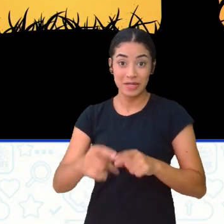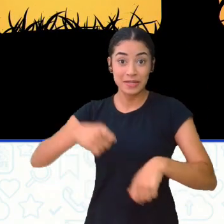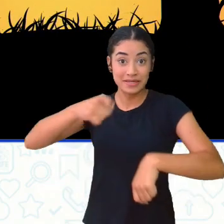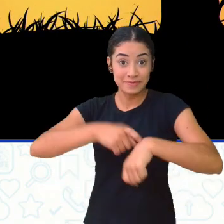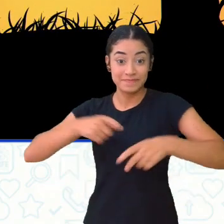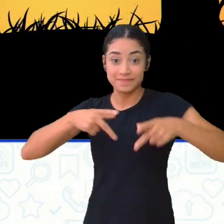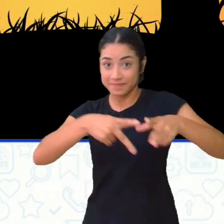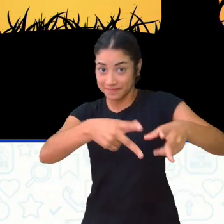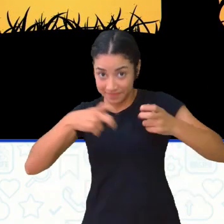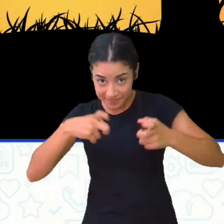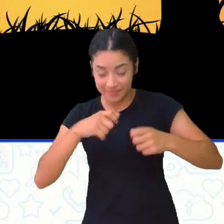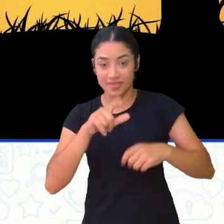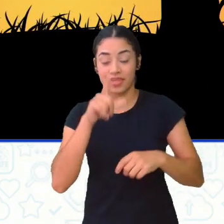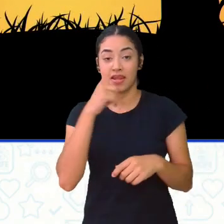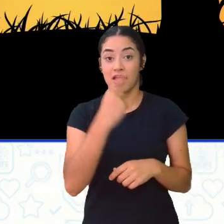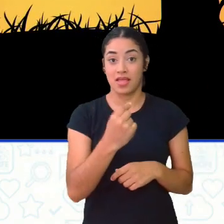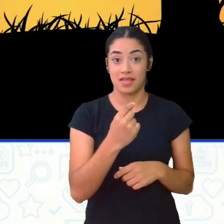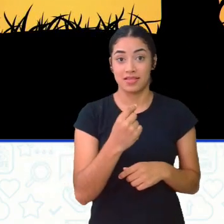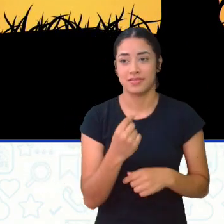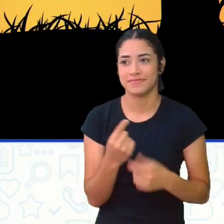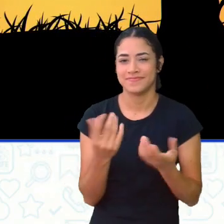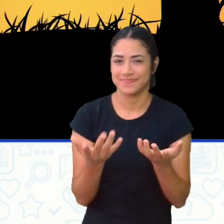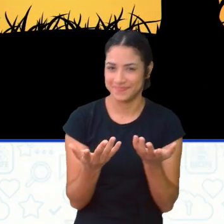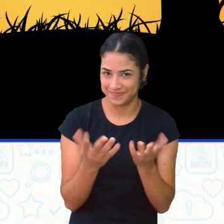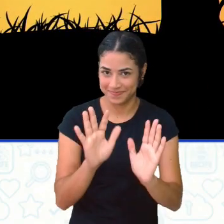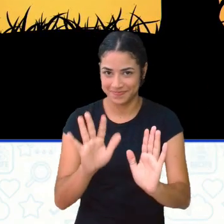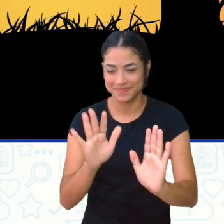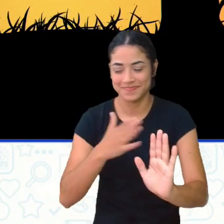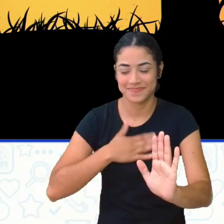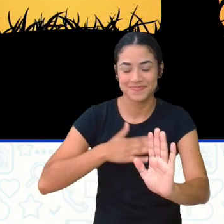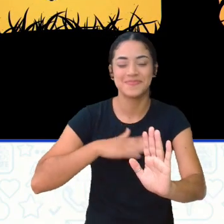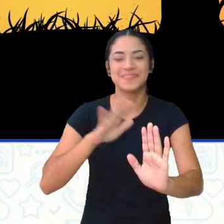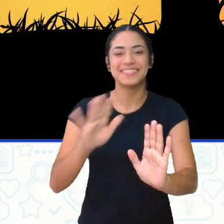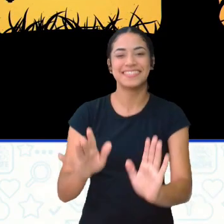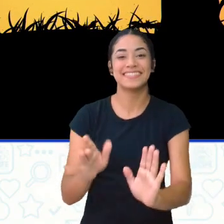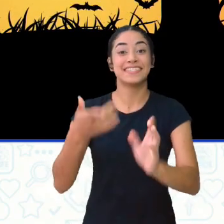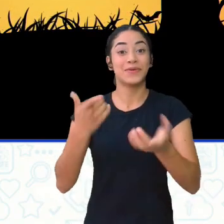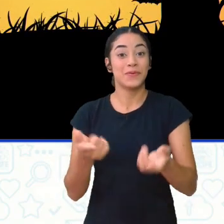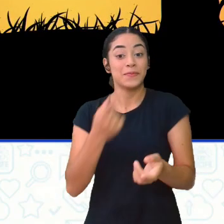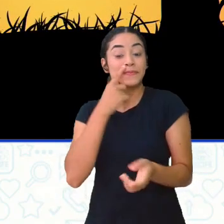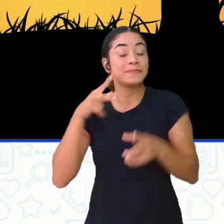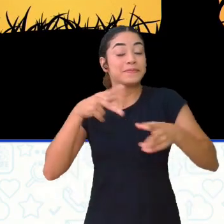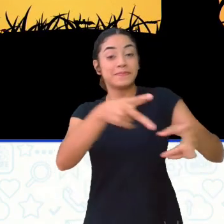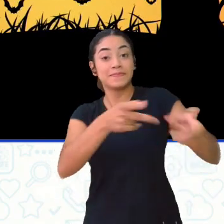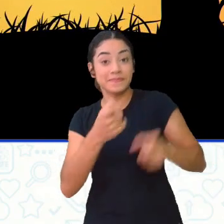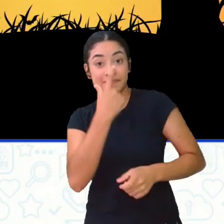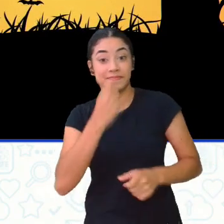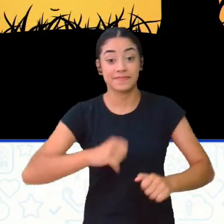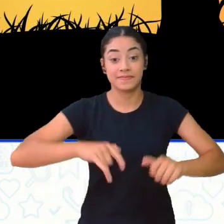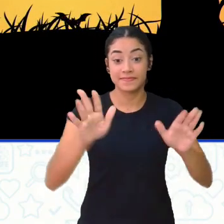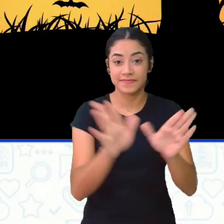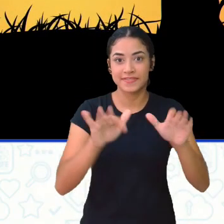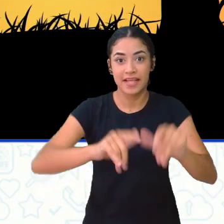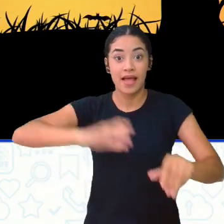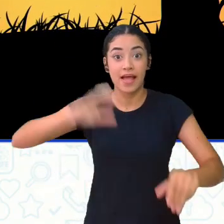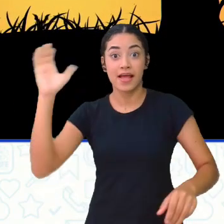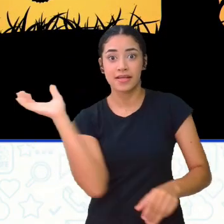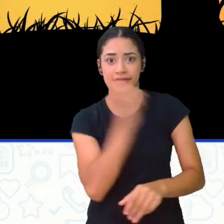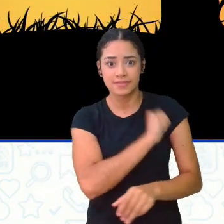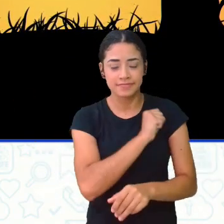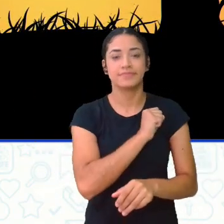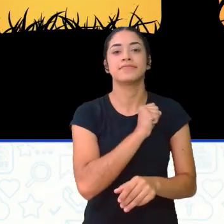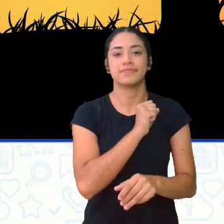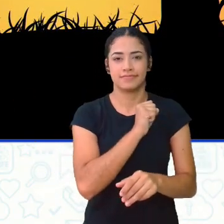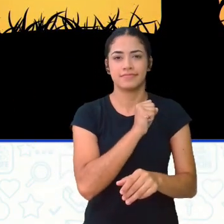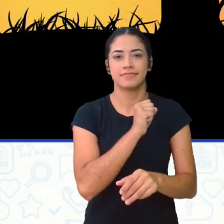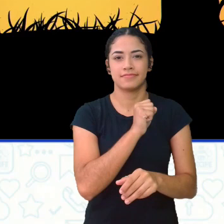com uma ligeira vantagem com relação aos animais terrestres, ele decidiu que ia ficar naquele grupo